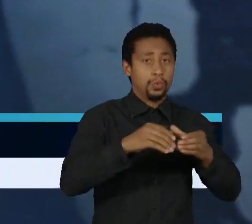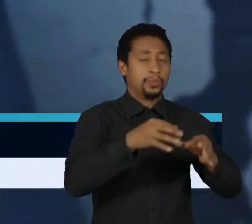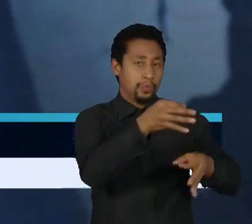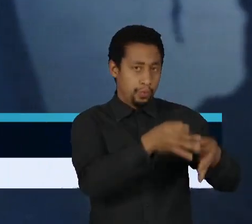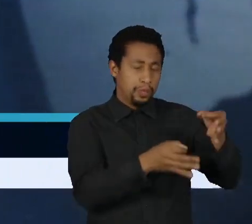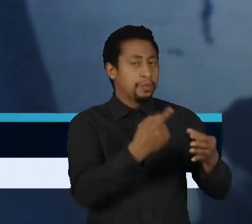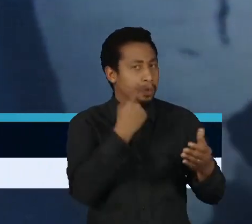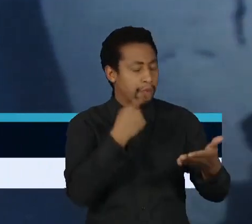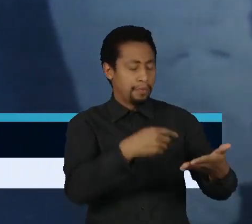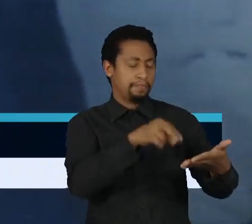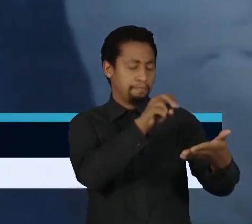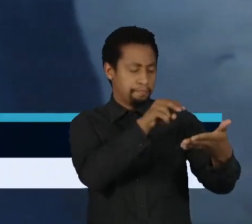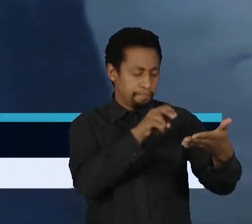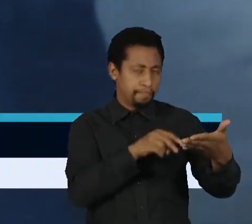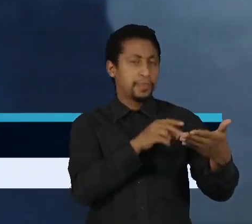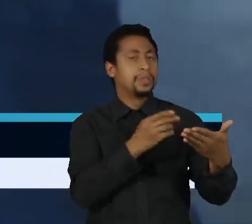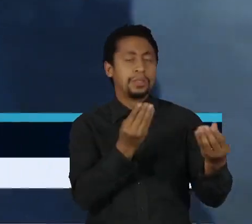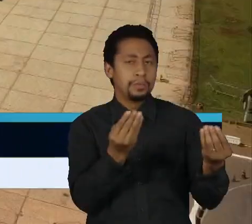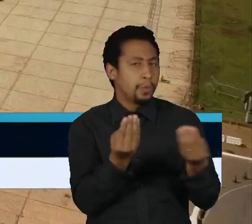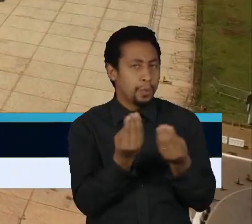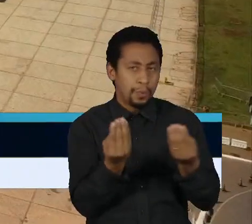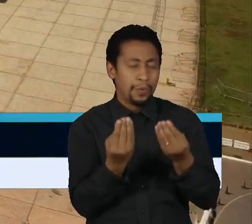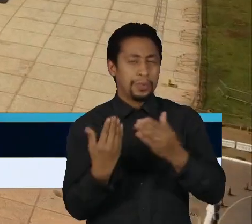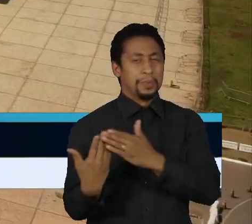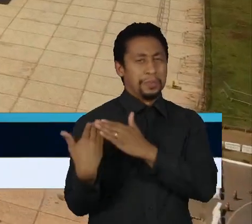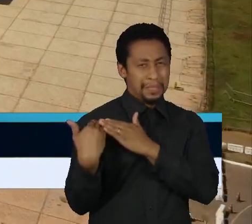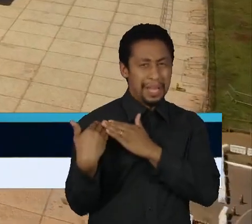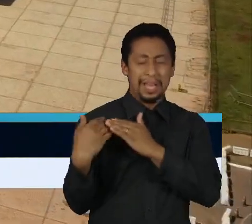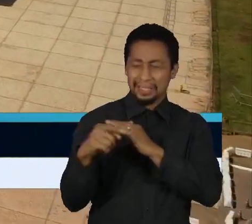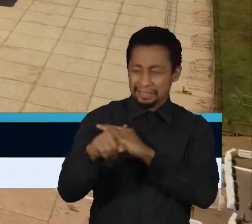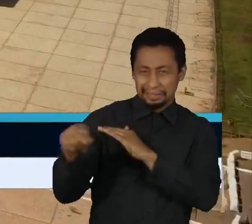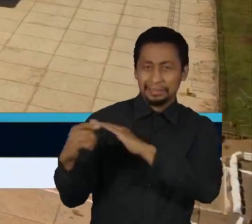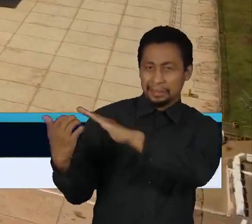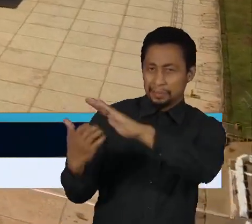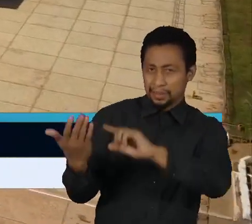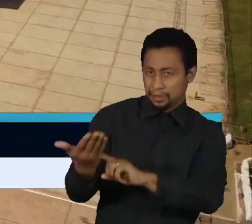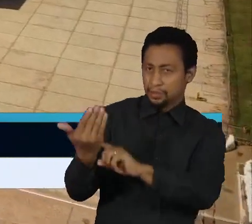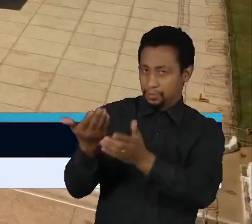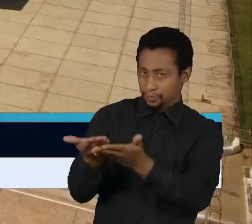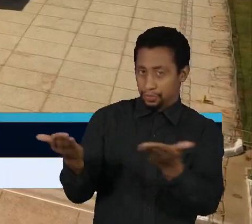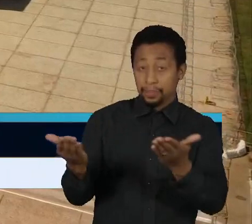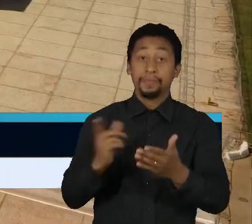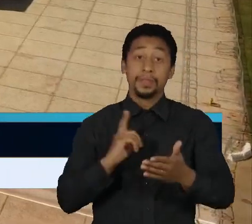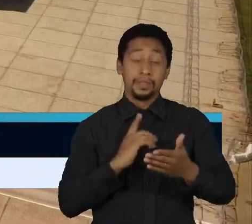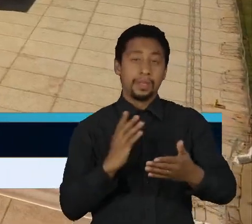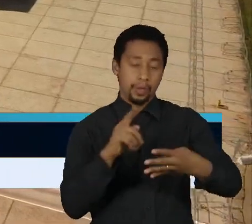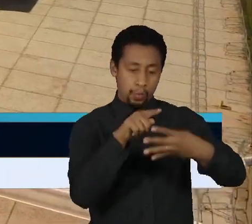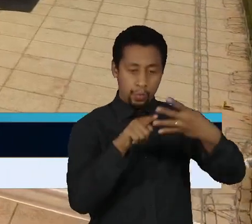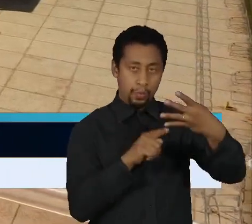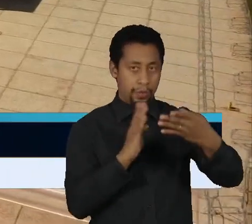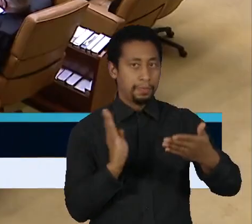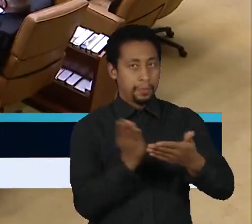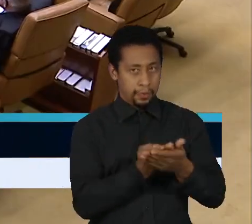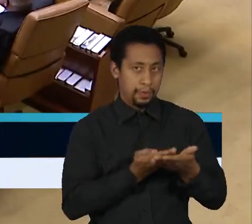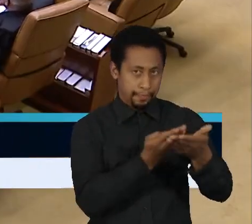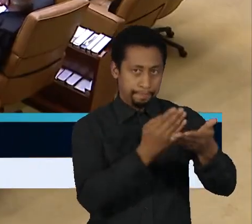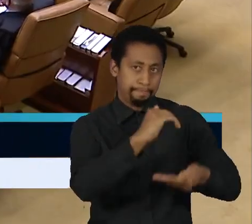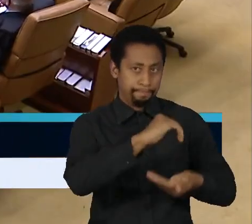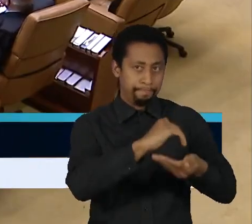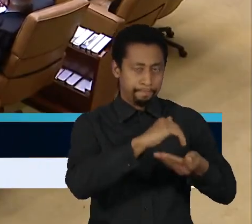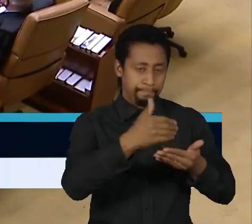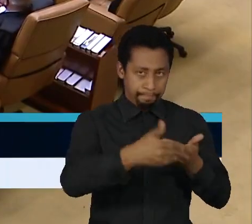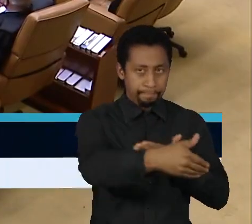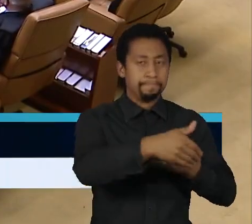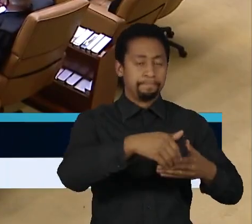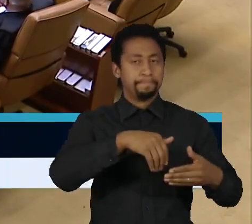responsabilidade das plataformas. Ao todo, quatro processos serão julgados pelo Supremo. Dois